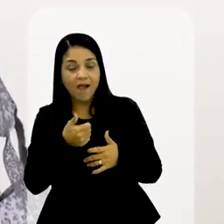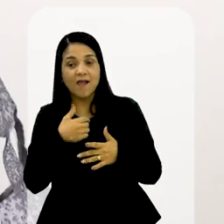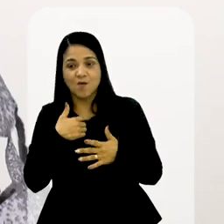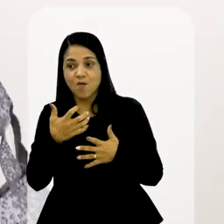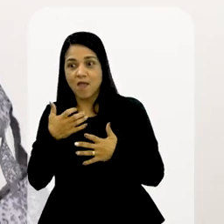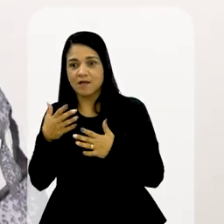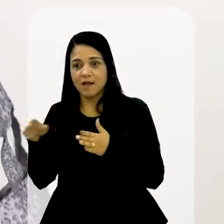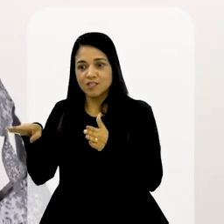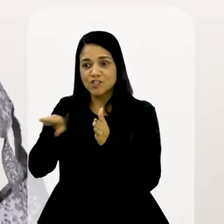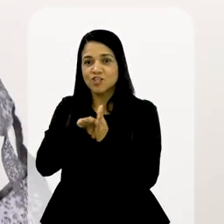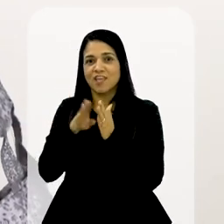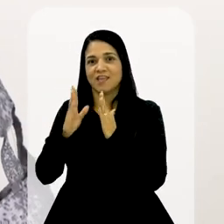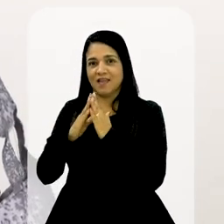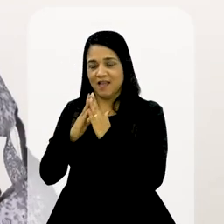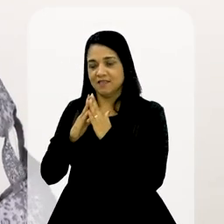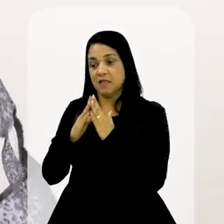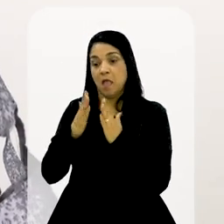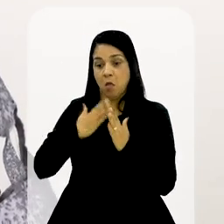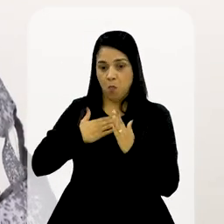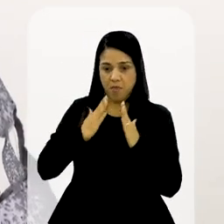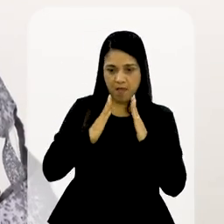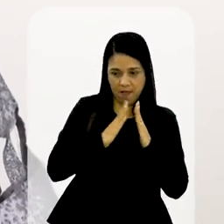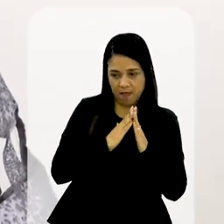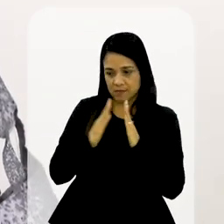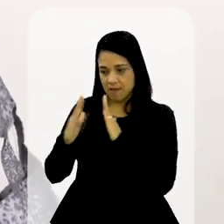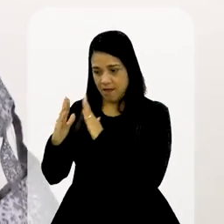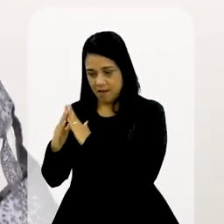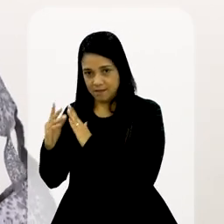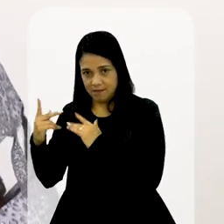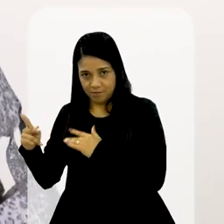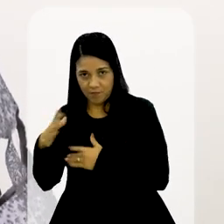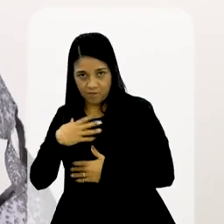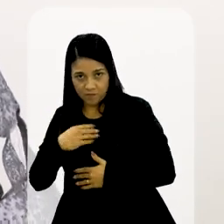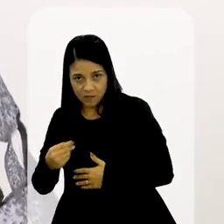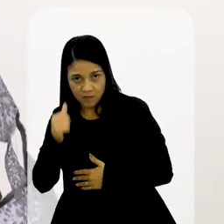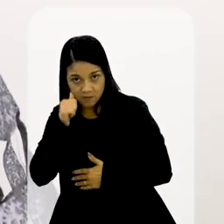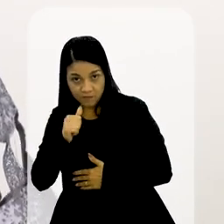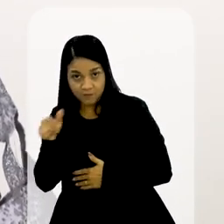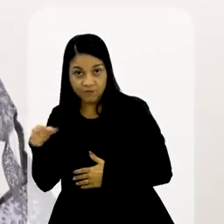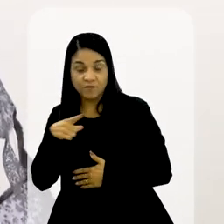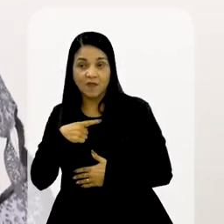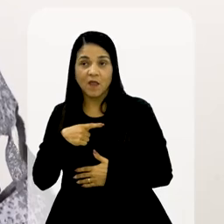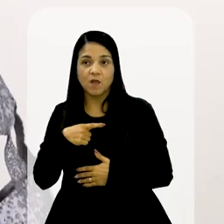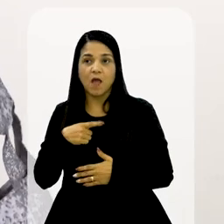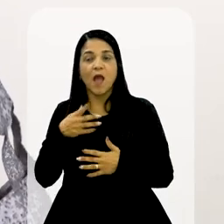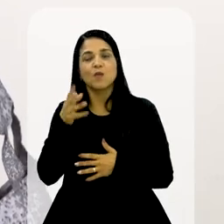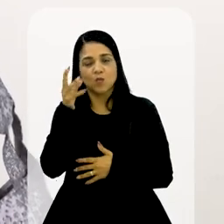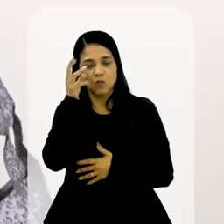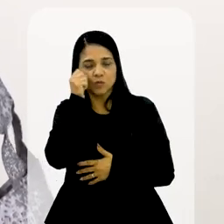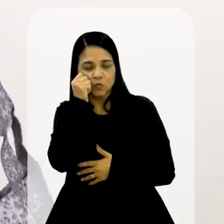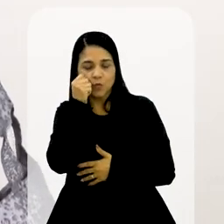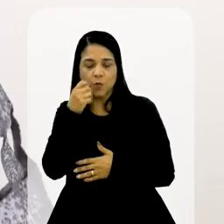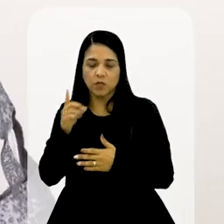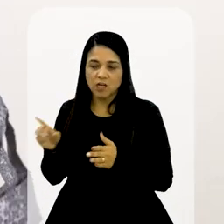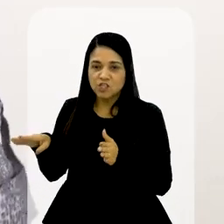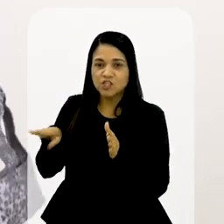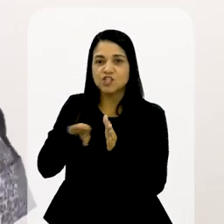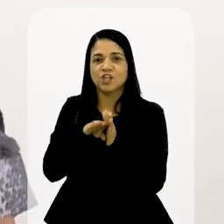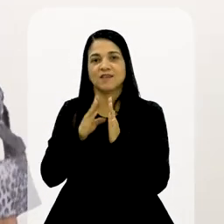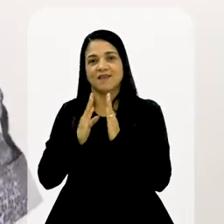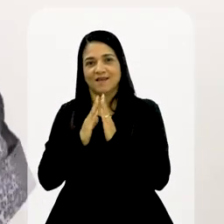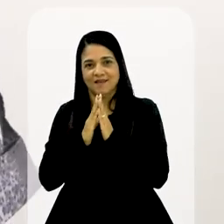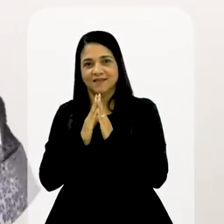olhando para ver o em casa. Porque como ela tem a casa dela e eu tenho a minha, eu fico assim, em casa.